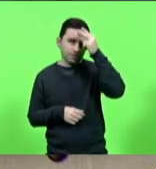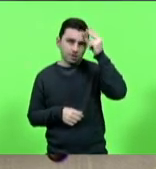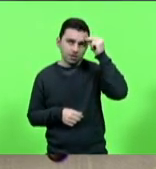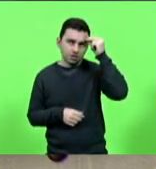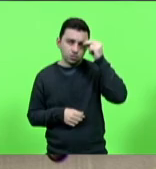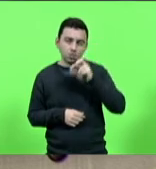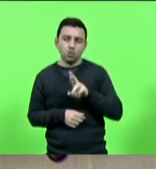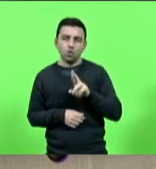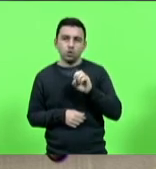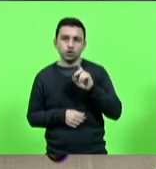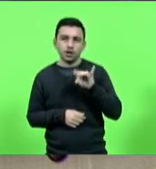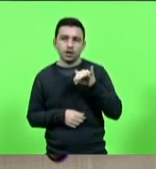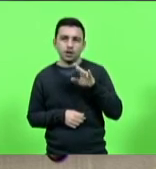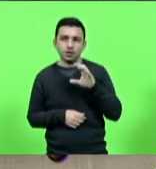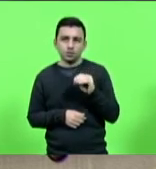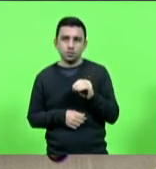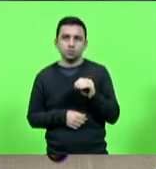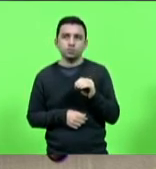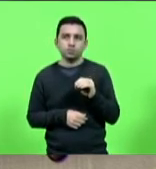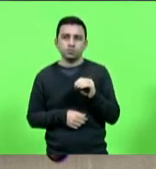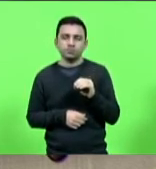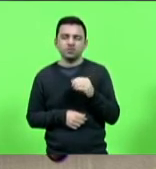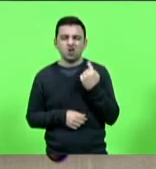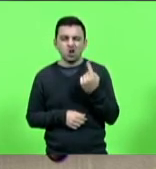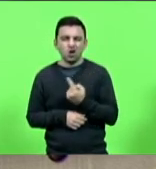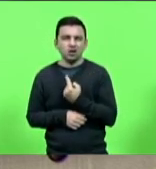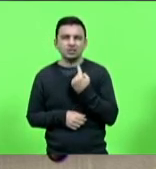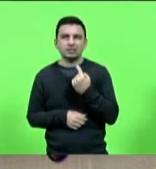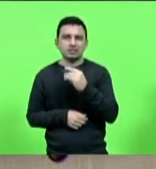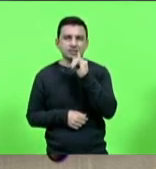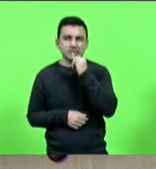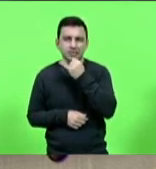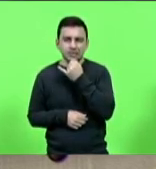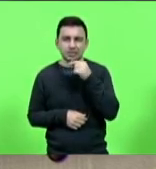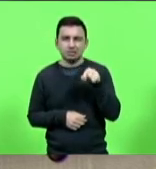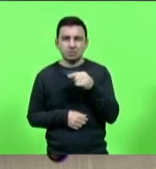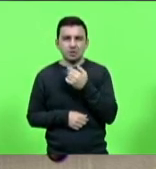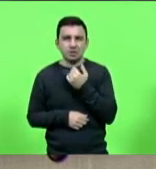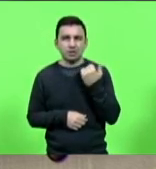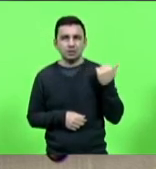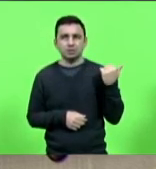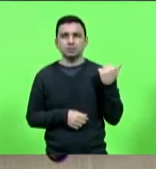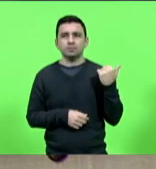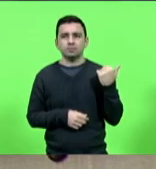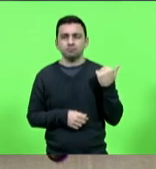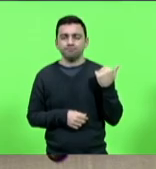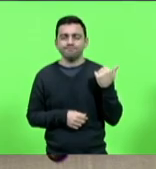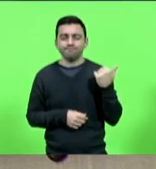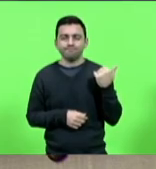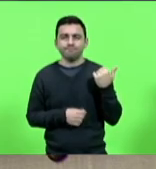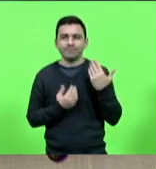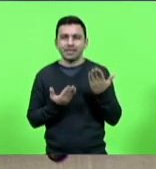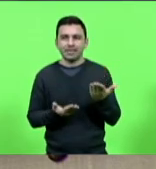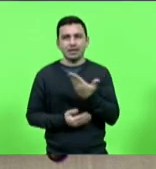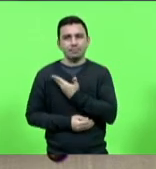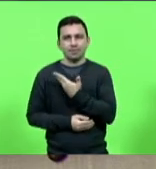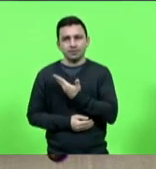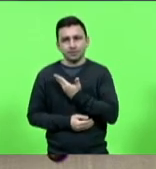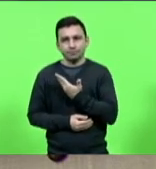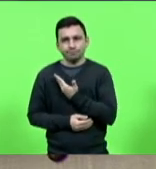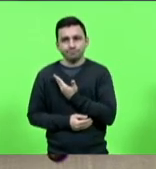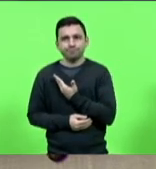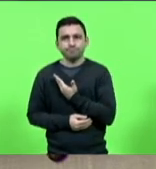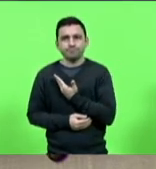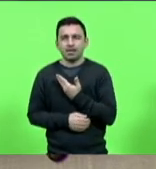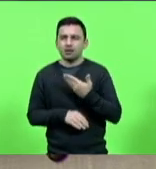Abre aspas. Ficamos tristes com a perda de uma pessoa amiga que era